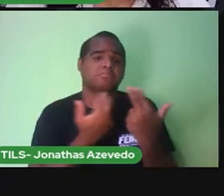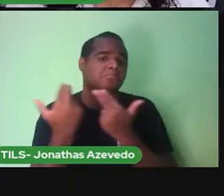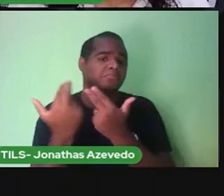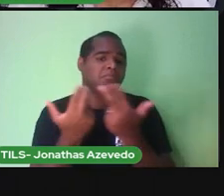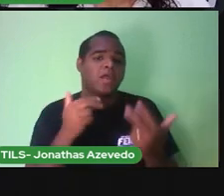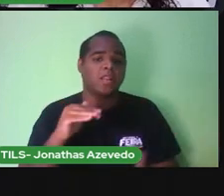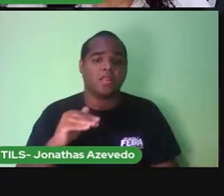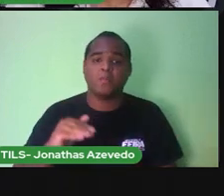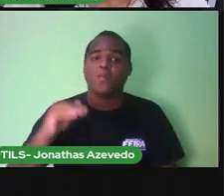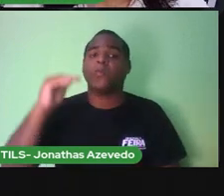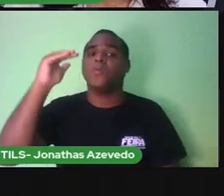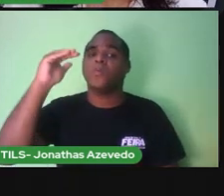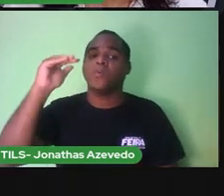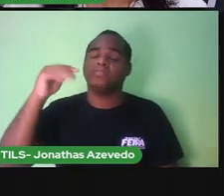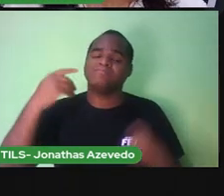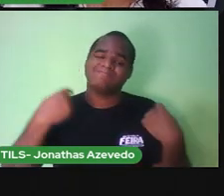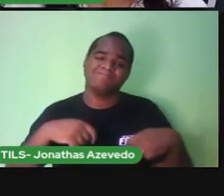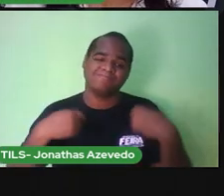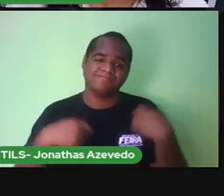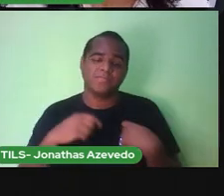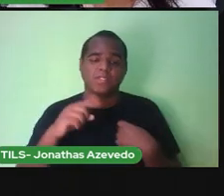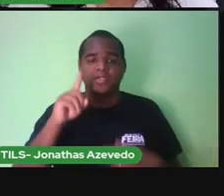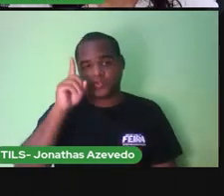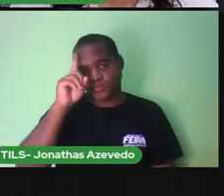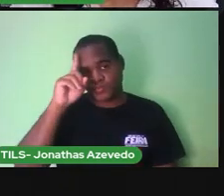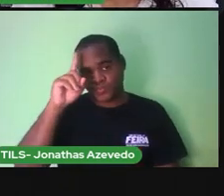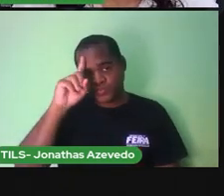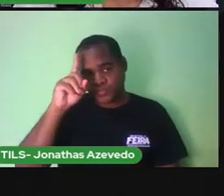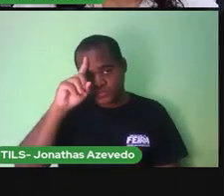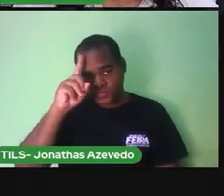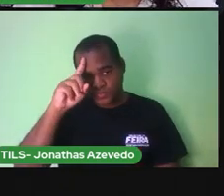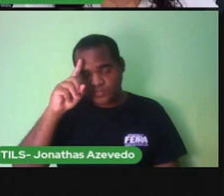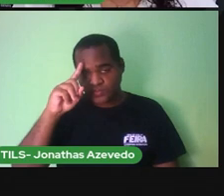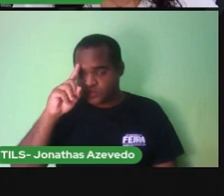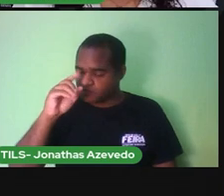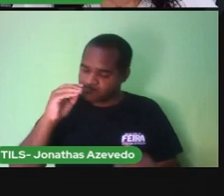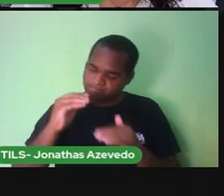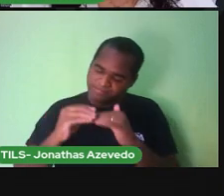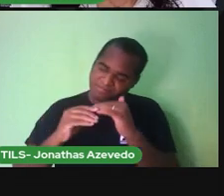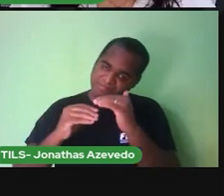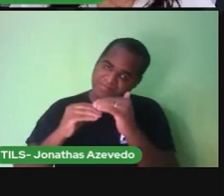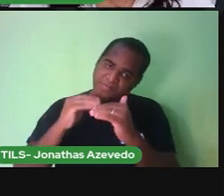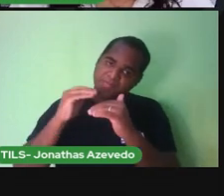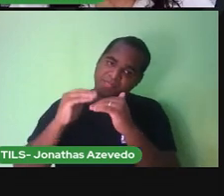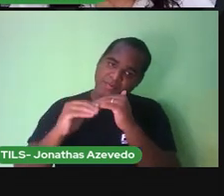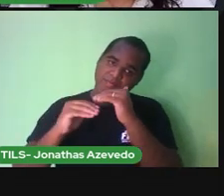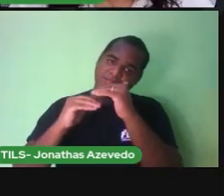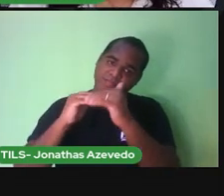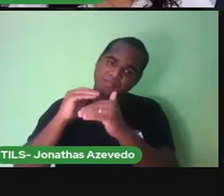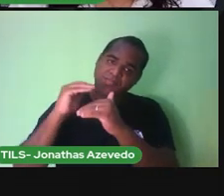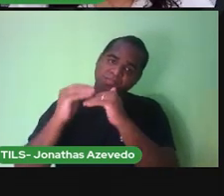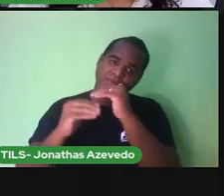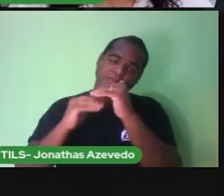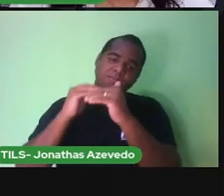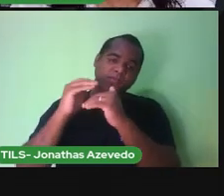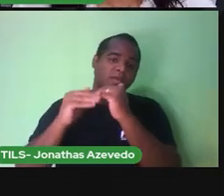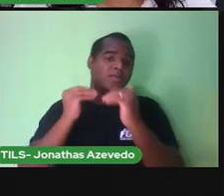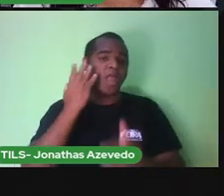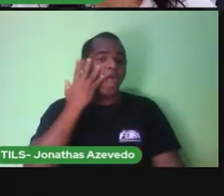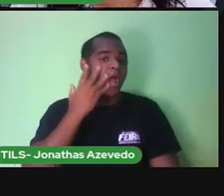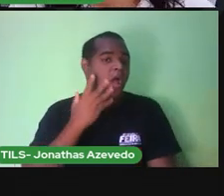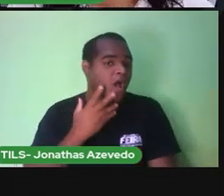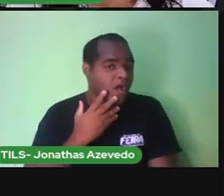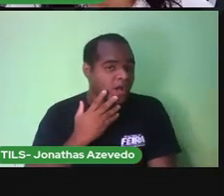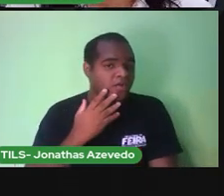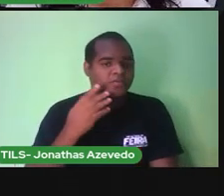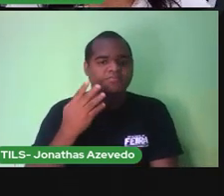desenvolvimento Todos os dias A gente cresce um pouquinho Principalmente Quando a gente é criança E é por